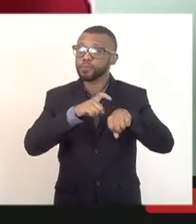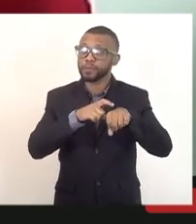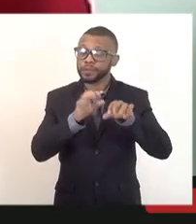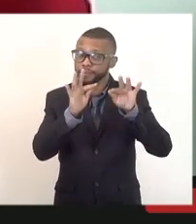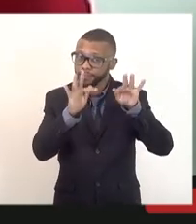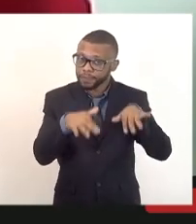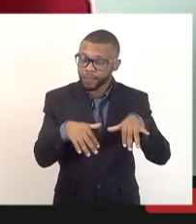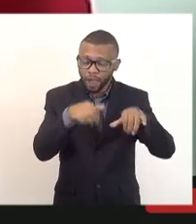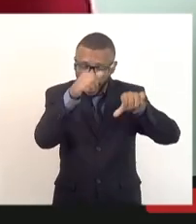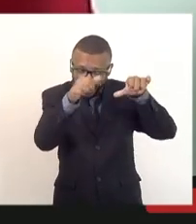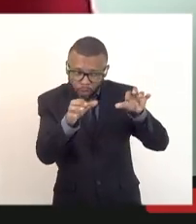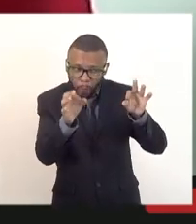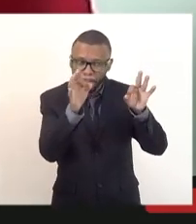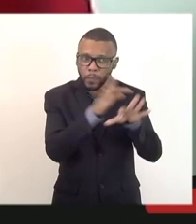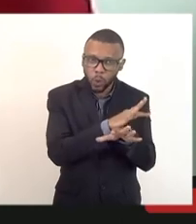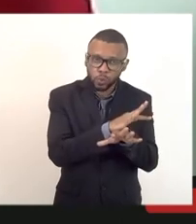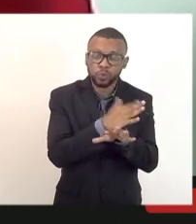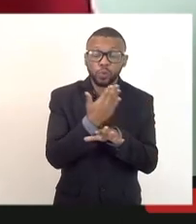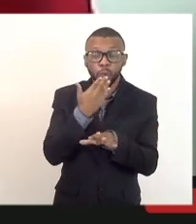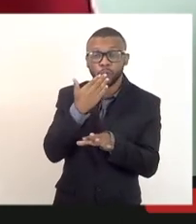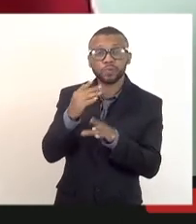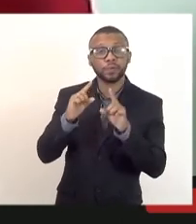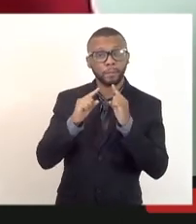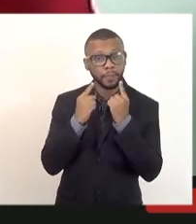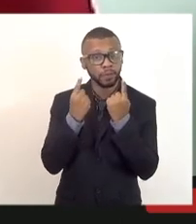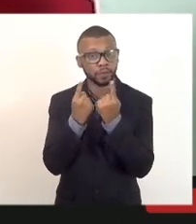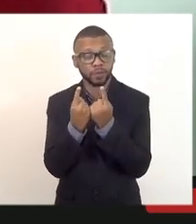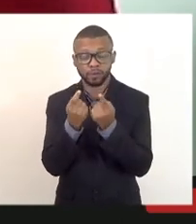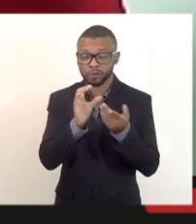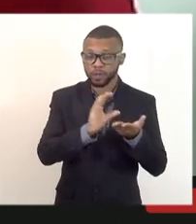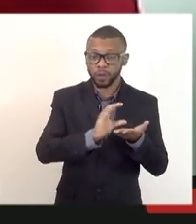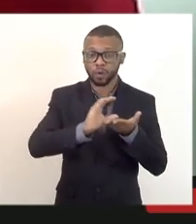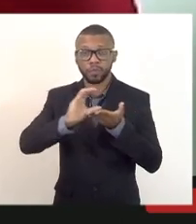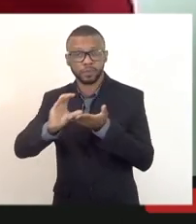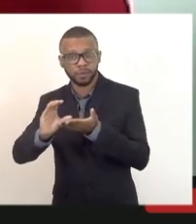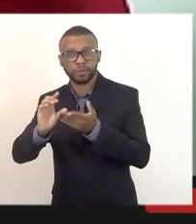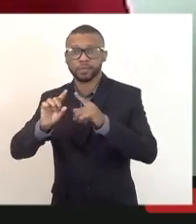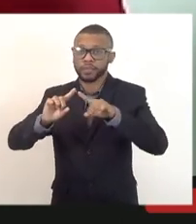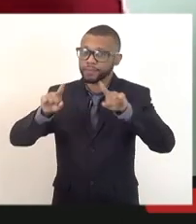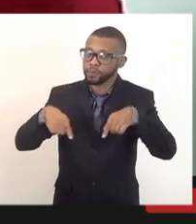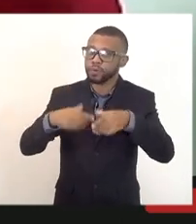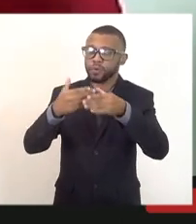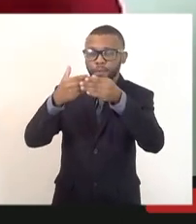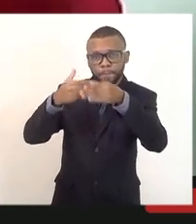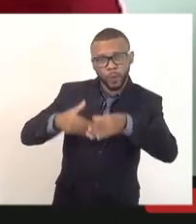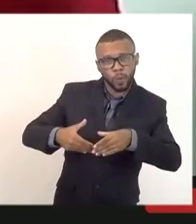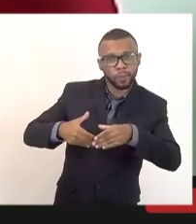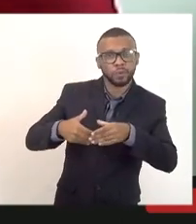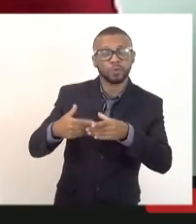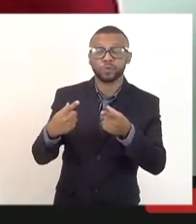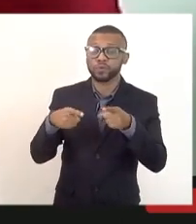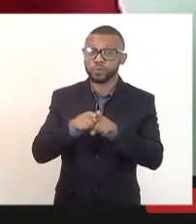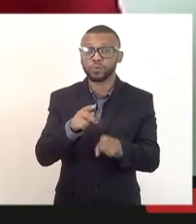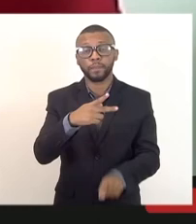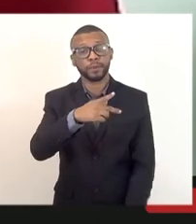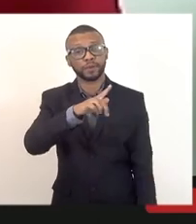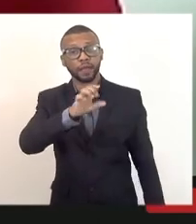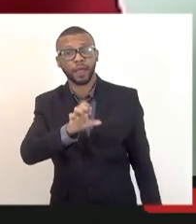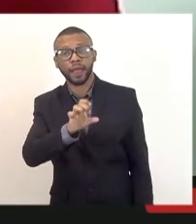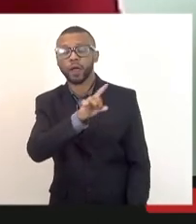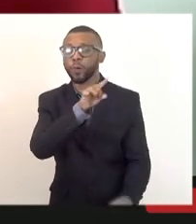uma reunião da comissão de servidores públicos com a PGE para discutir melhor essa